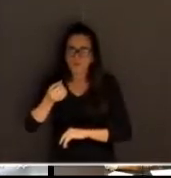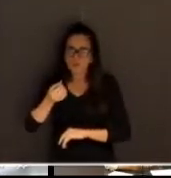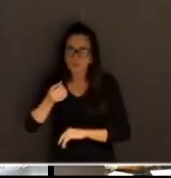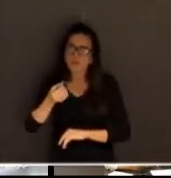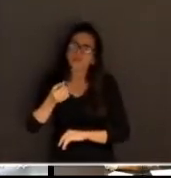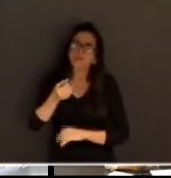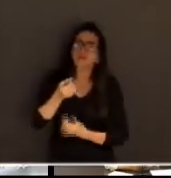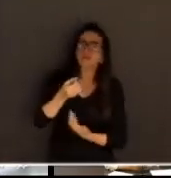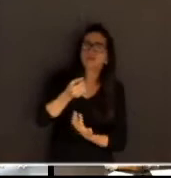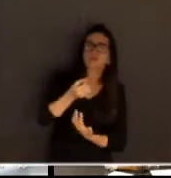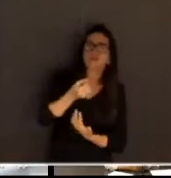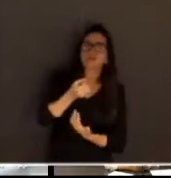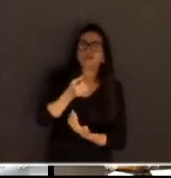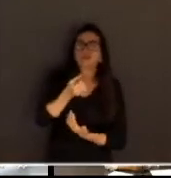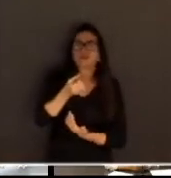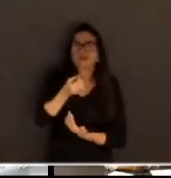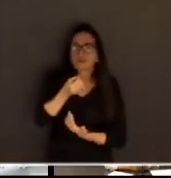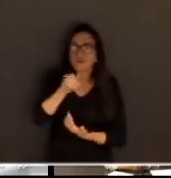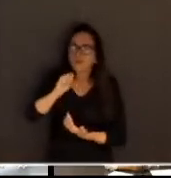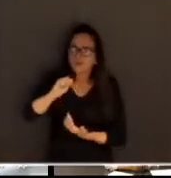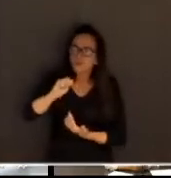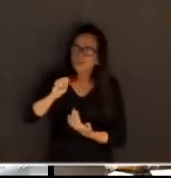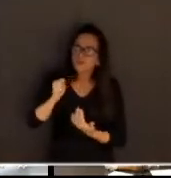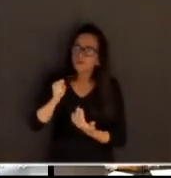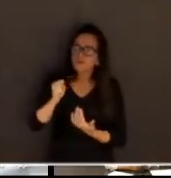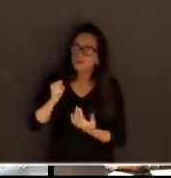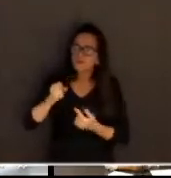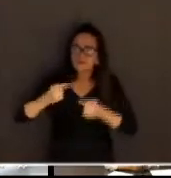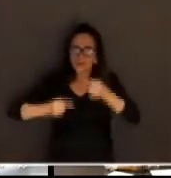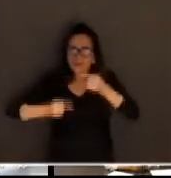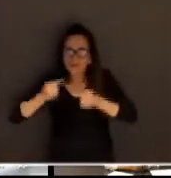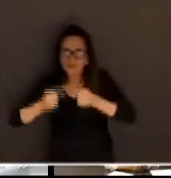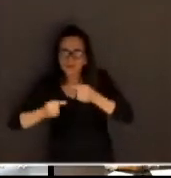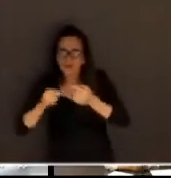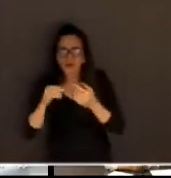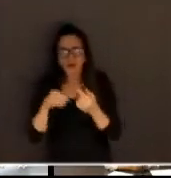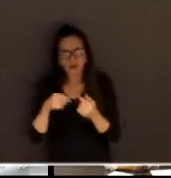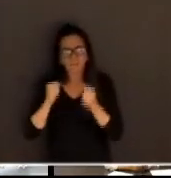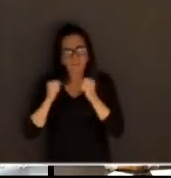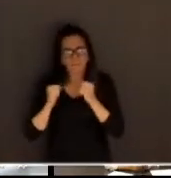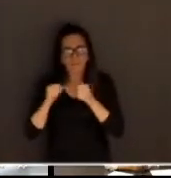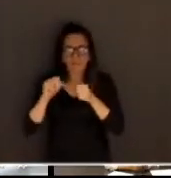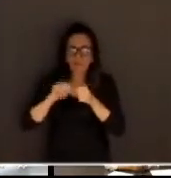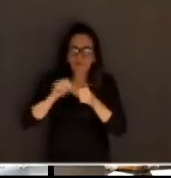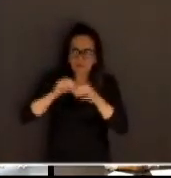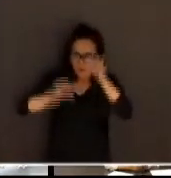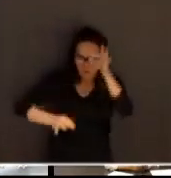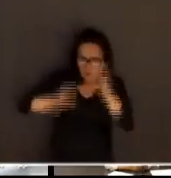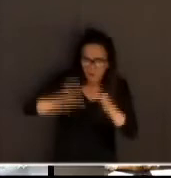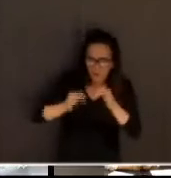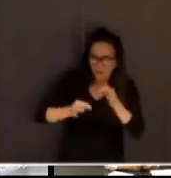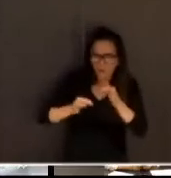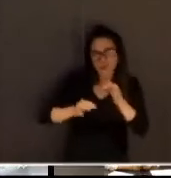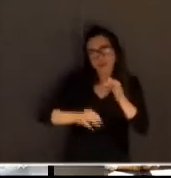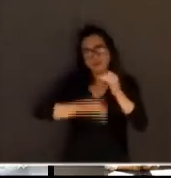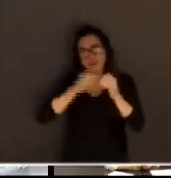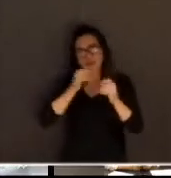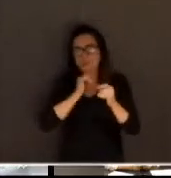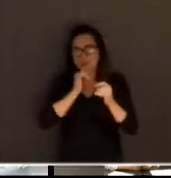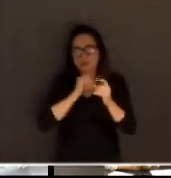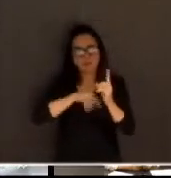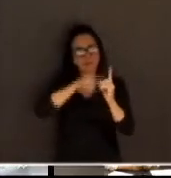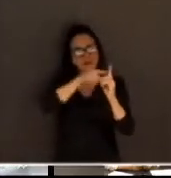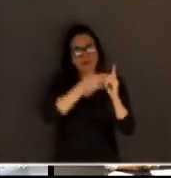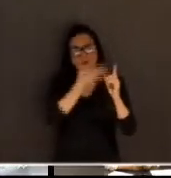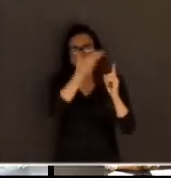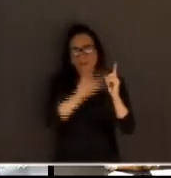réu, porque ninguém levou isso muito para frente. O tribunal decidiu que se era direito do réu ficar em silêncio, que eu acho meio estranho, mas, enfim, vamos ser